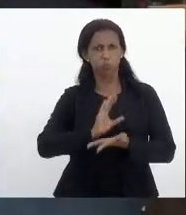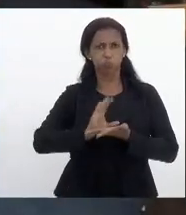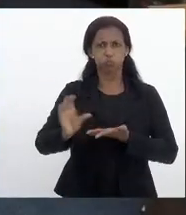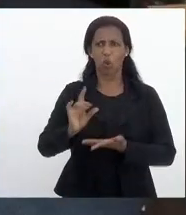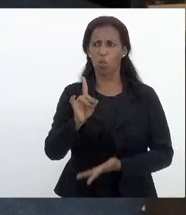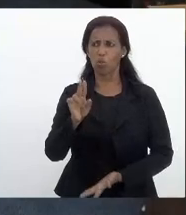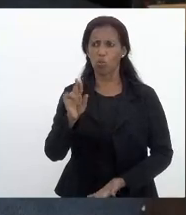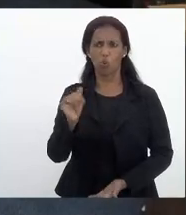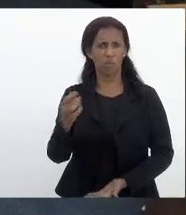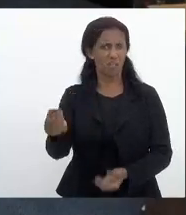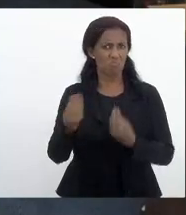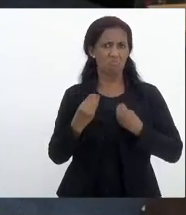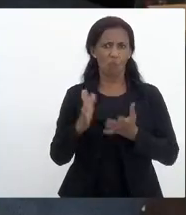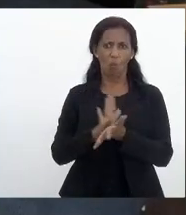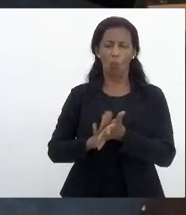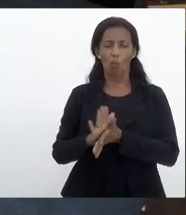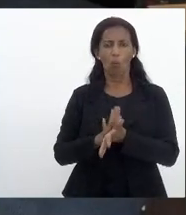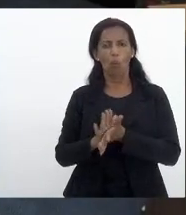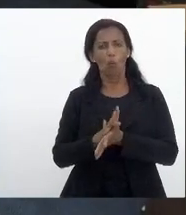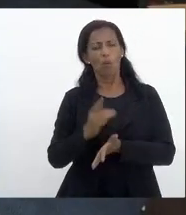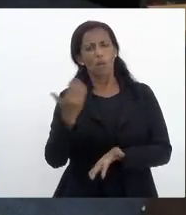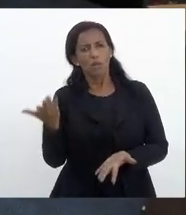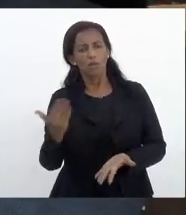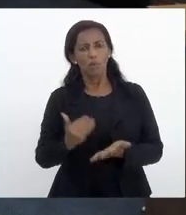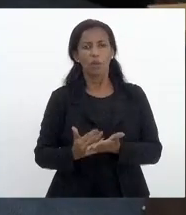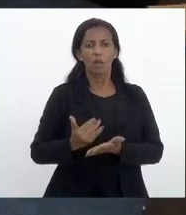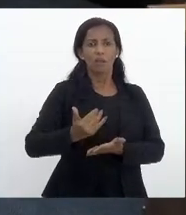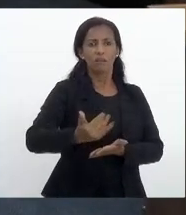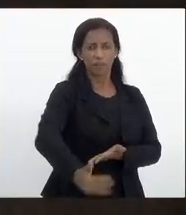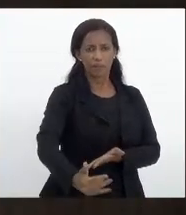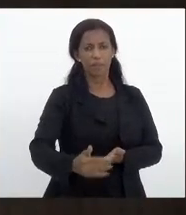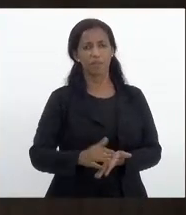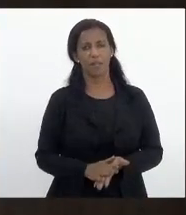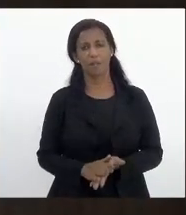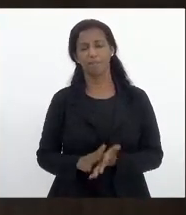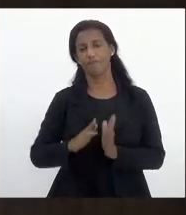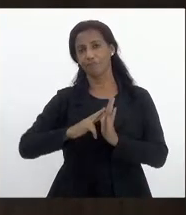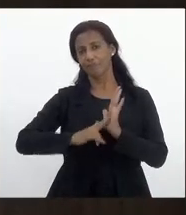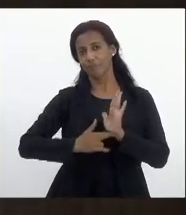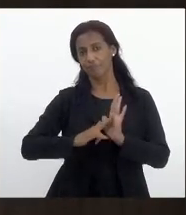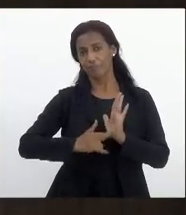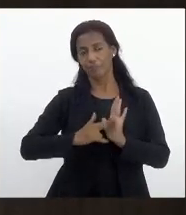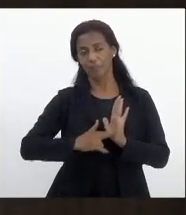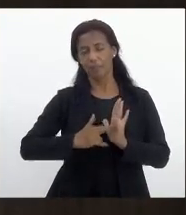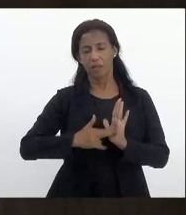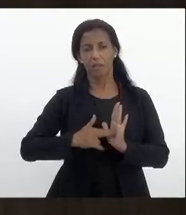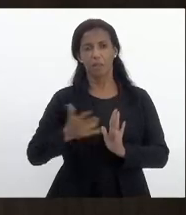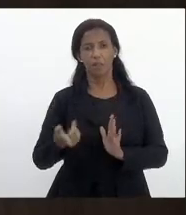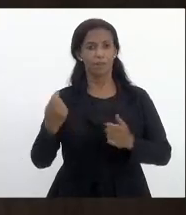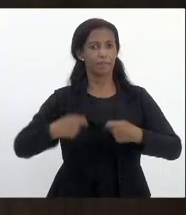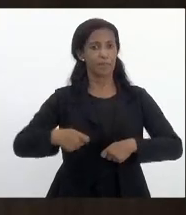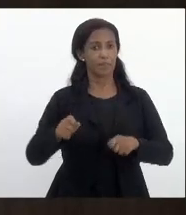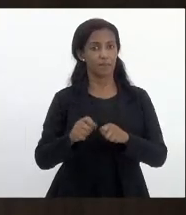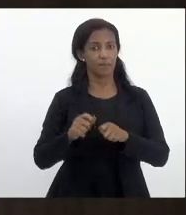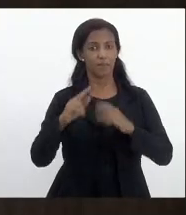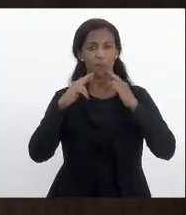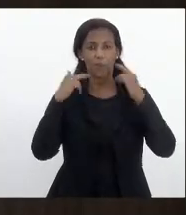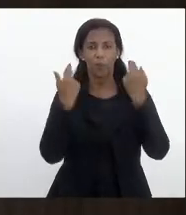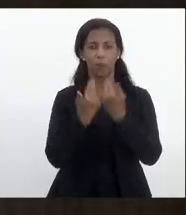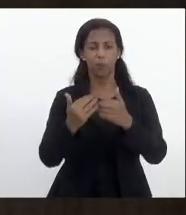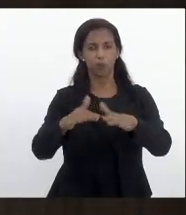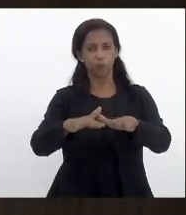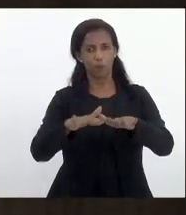duodécimos até agora então eu queria que a gente pudesse avançar na regulamentação dos duodécimos que a gente precisa fazer audiência